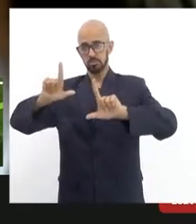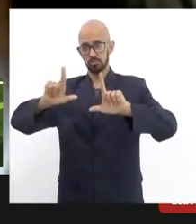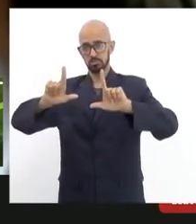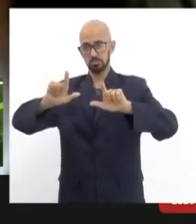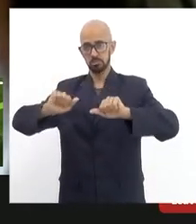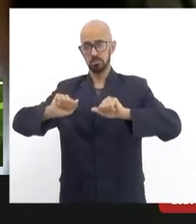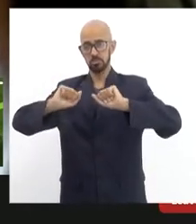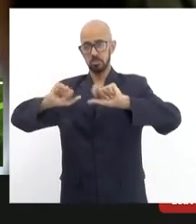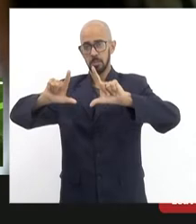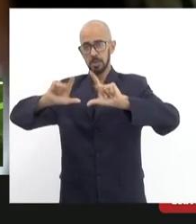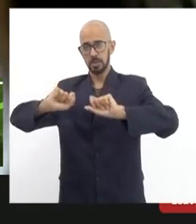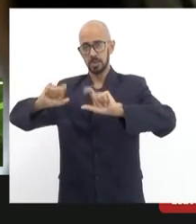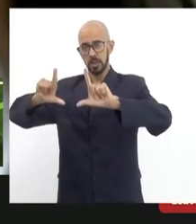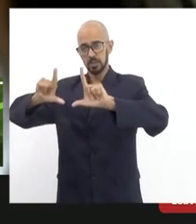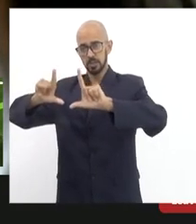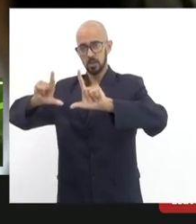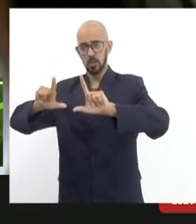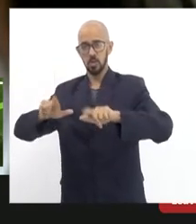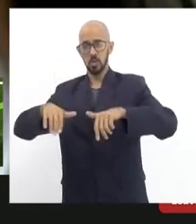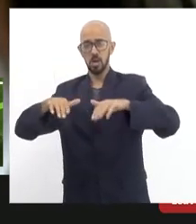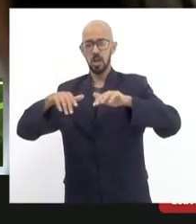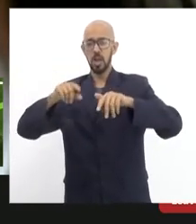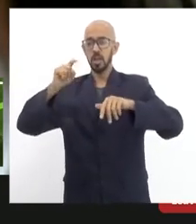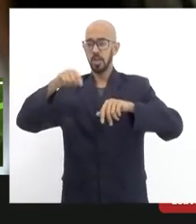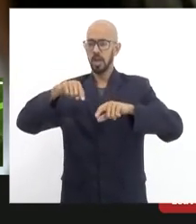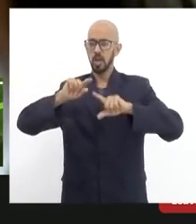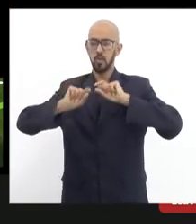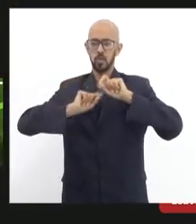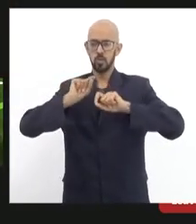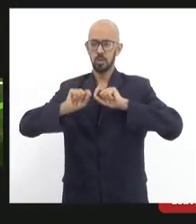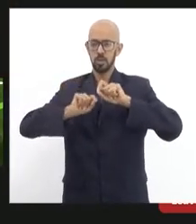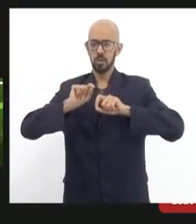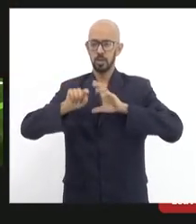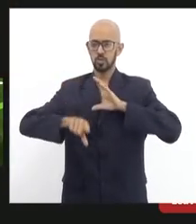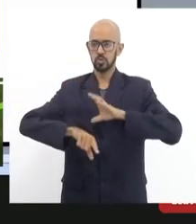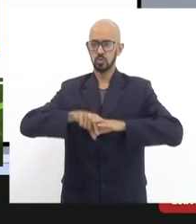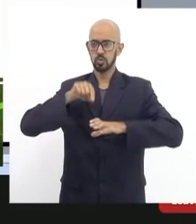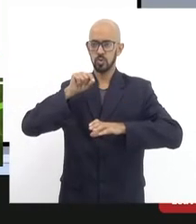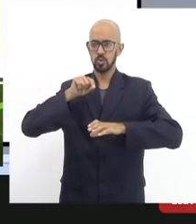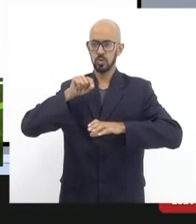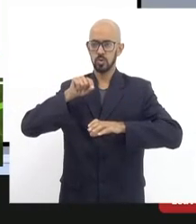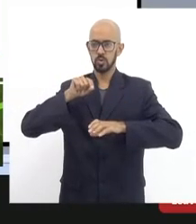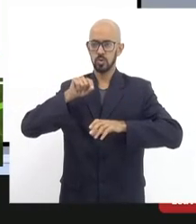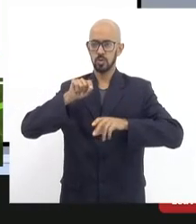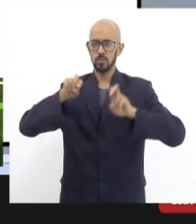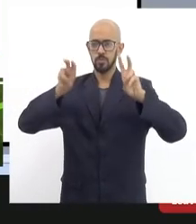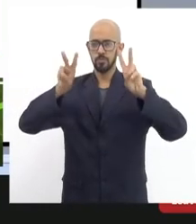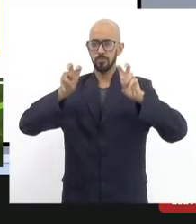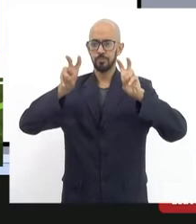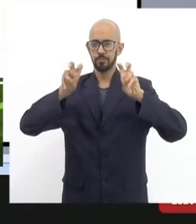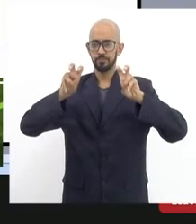Essa apresentação, ela escolheu o tema